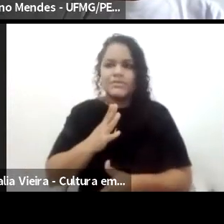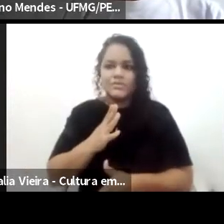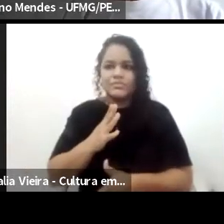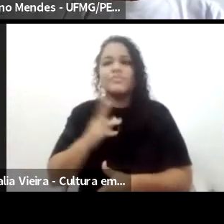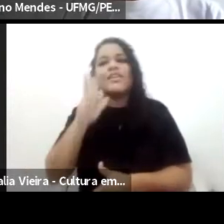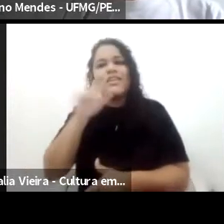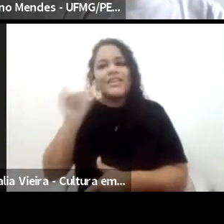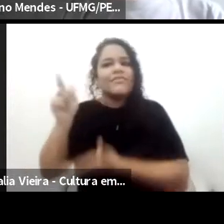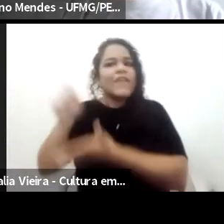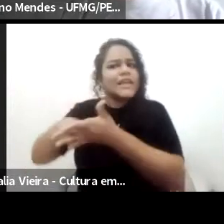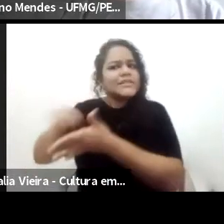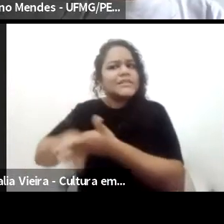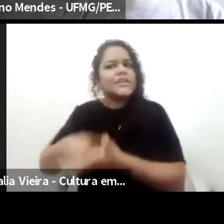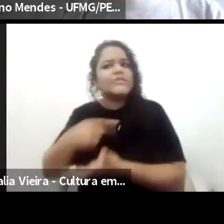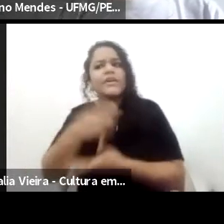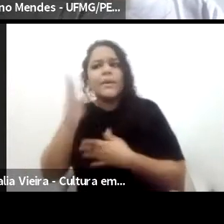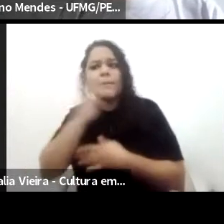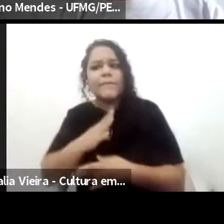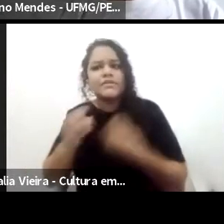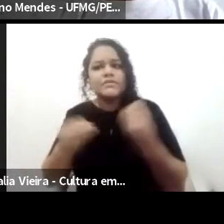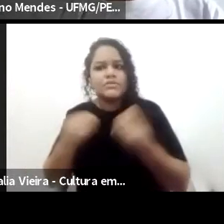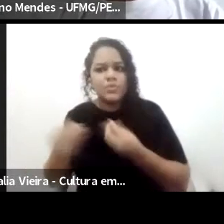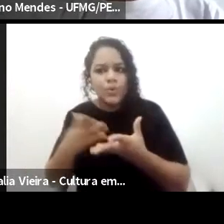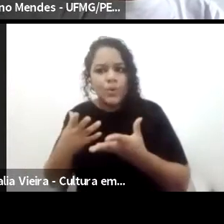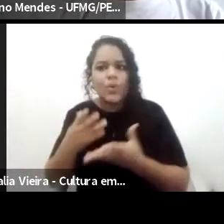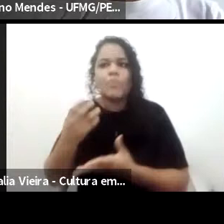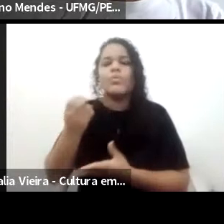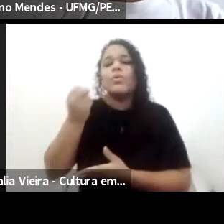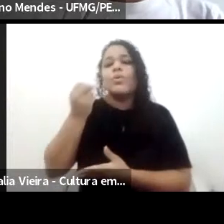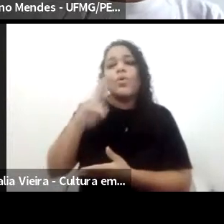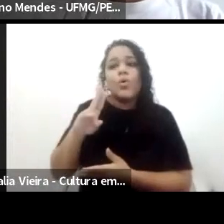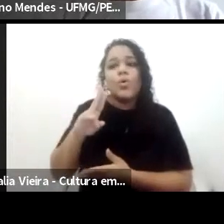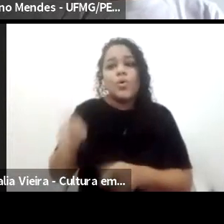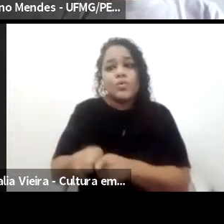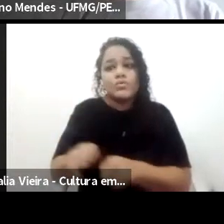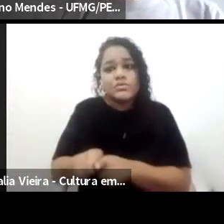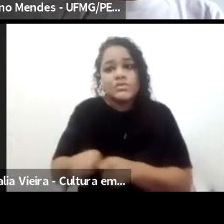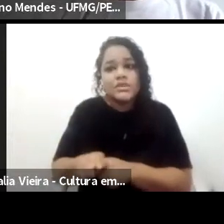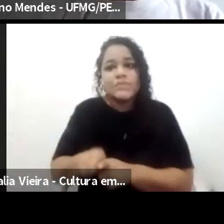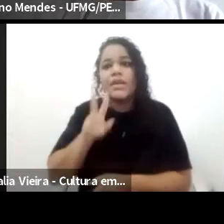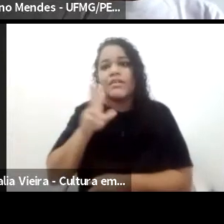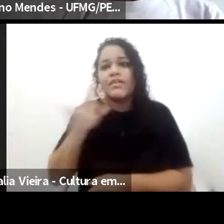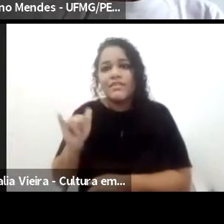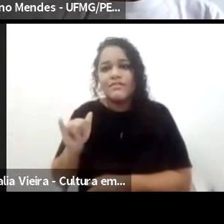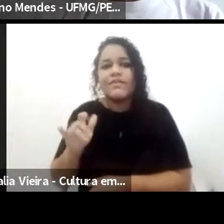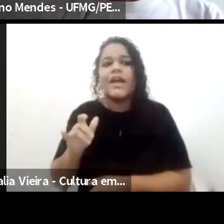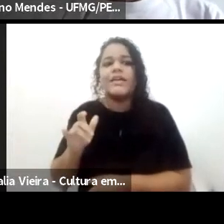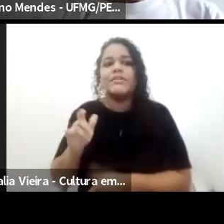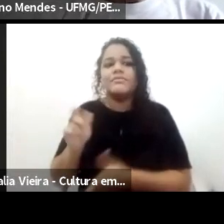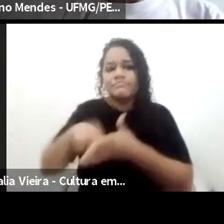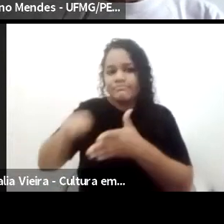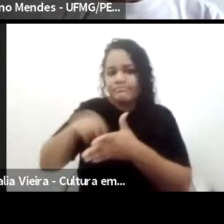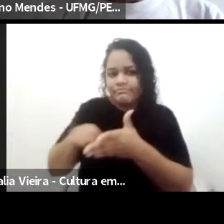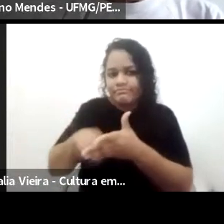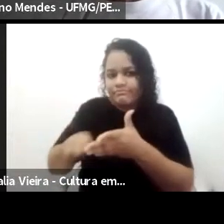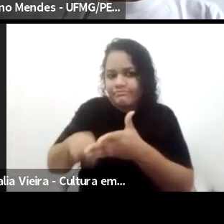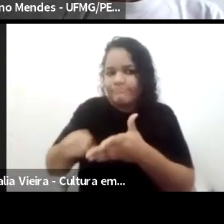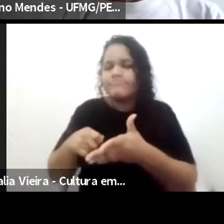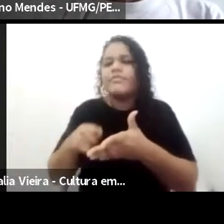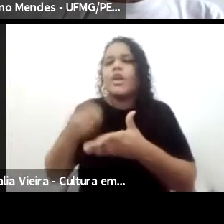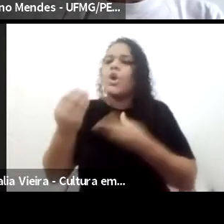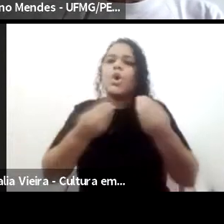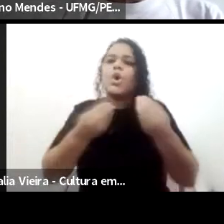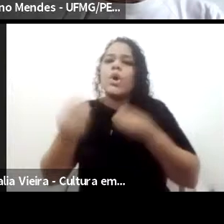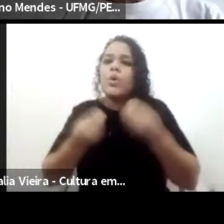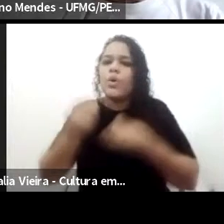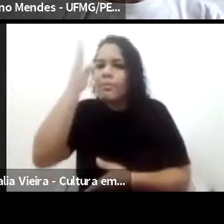escrever, pensar nesses viajantes que vão ampliar a circulação nesse momento, que vão escrever sobre esse Brasil, esse olhar